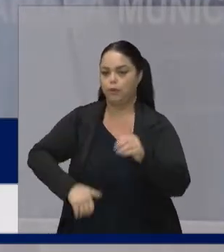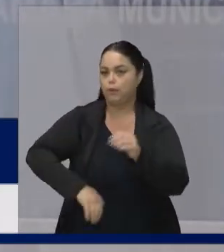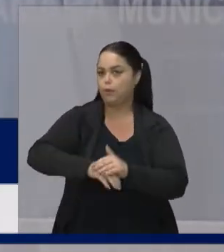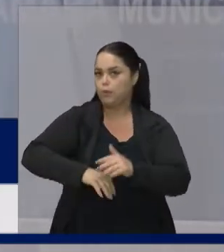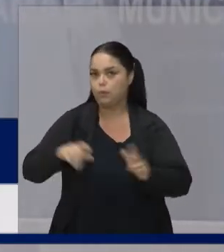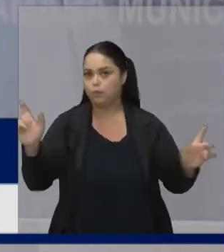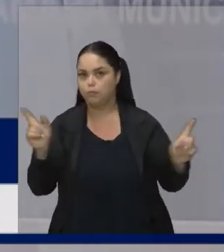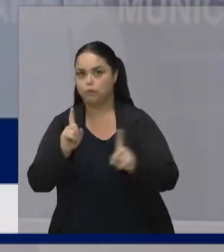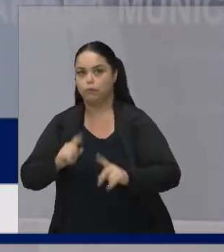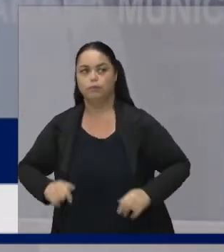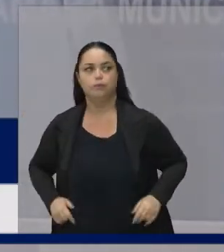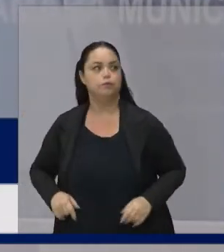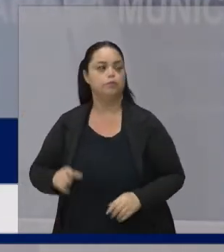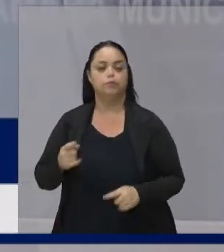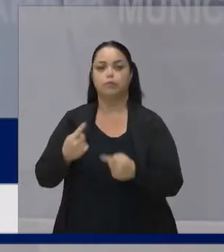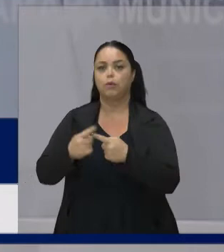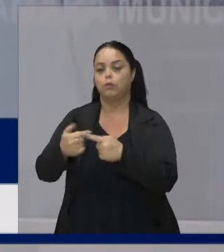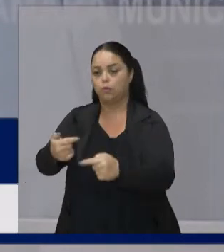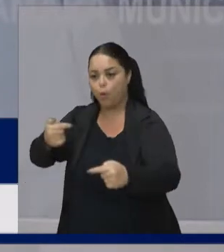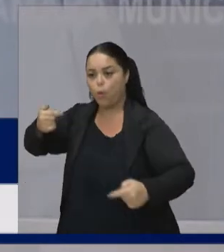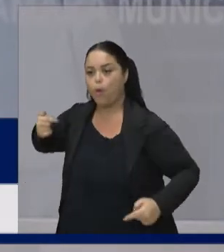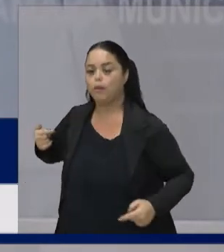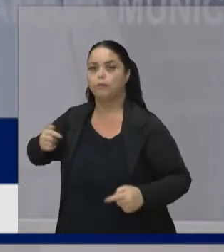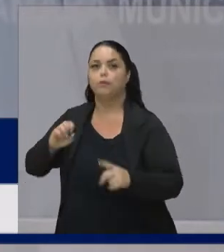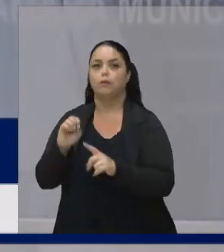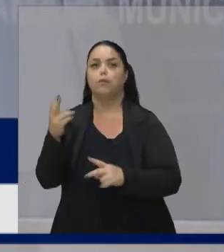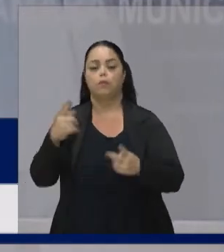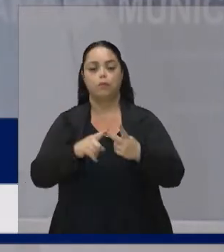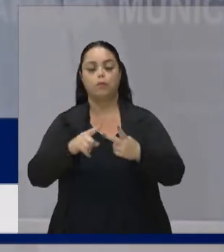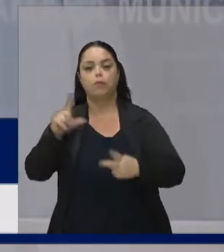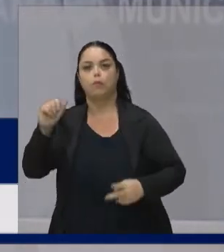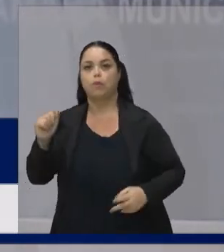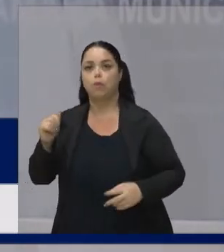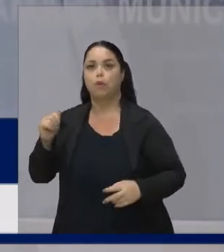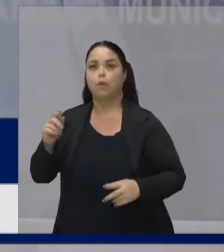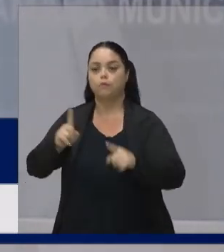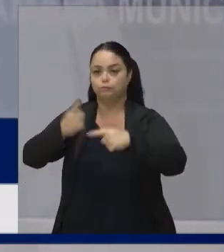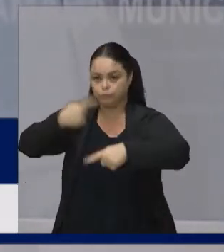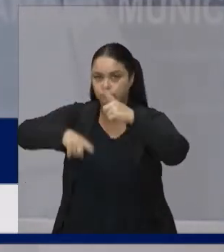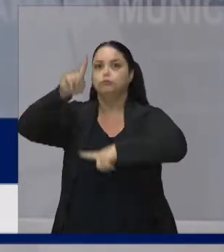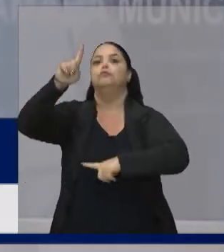jogar mais Porque eu fui o último Ou eu escolho superar isso